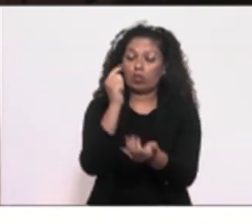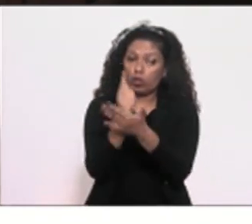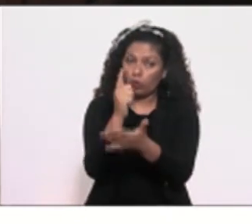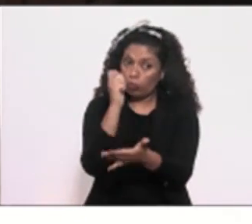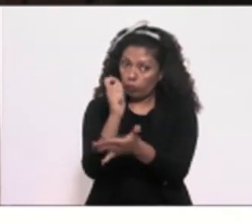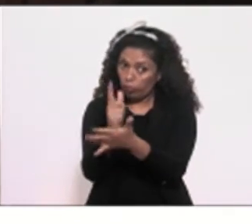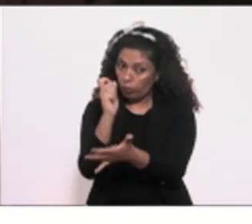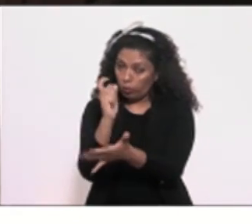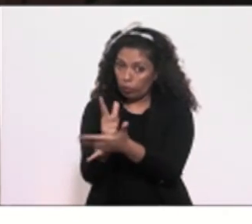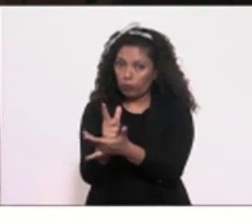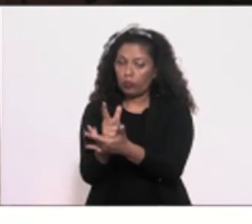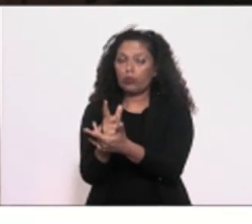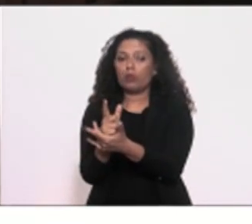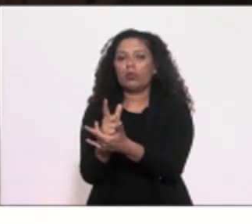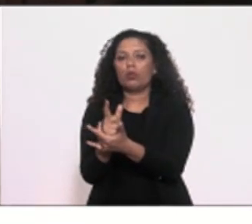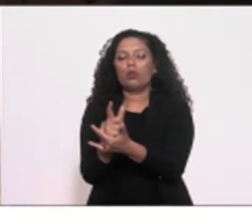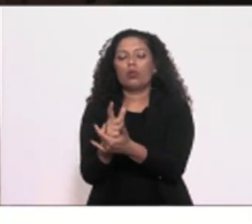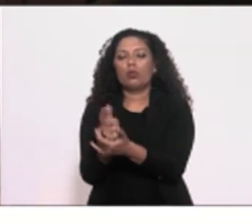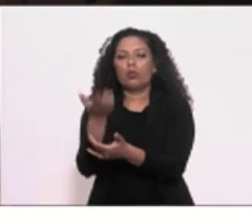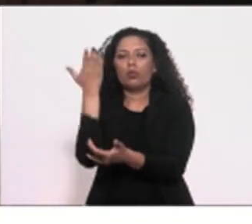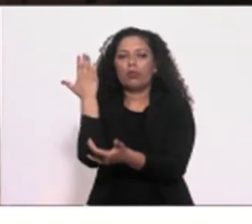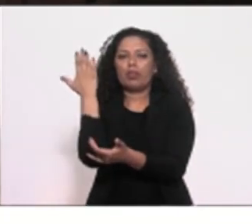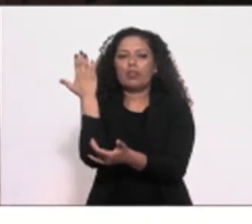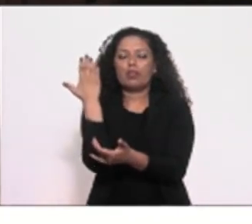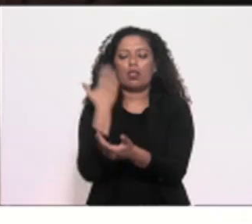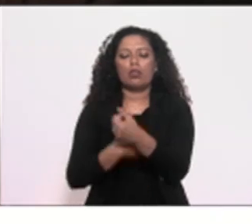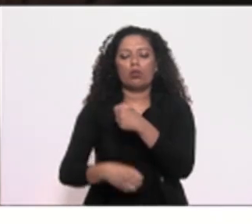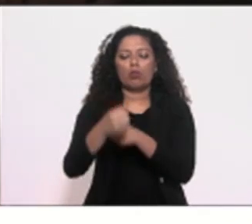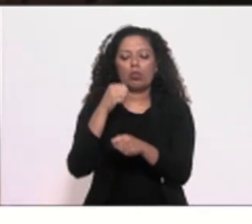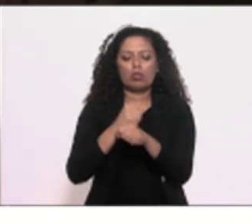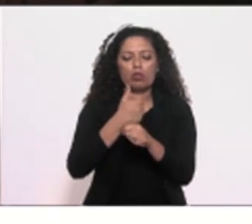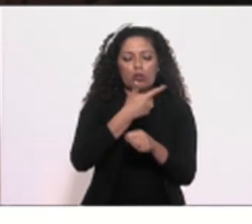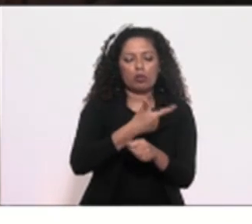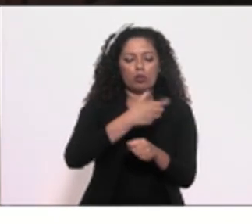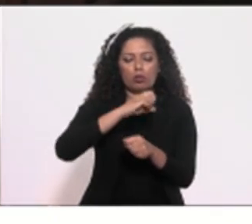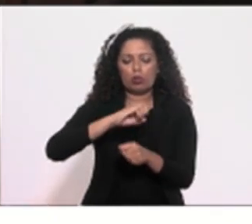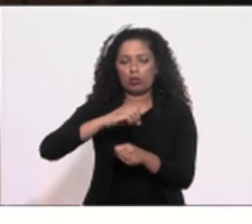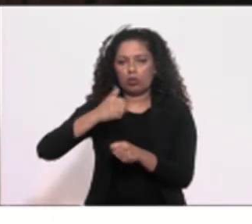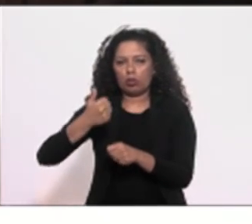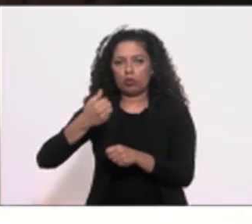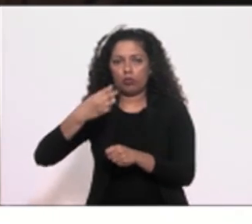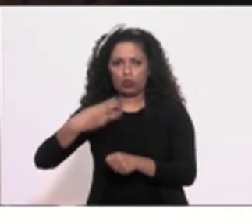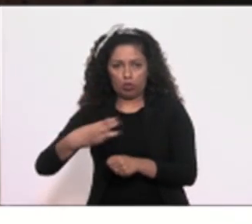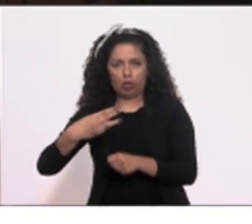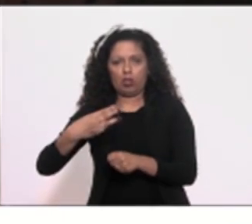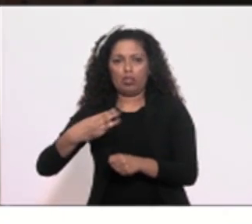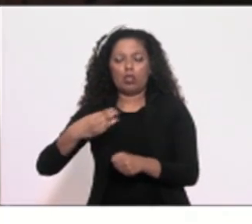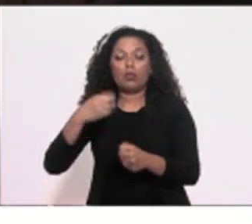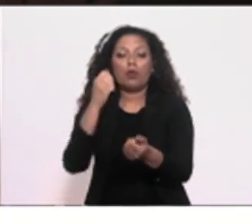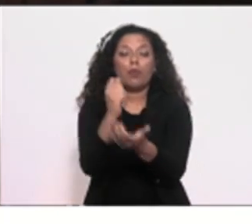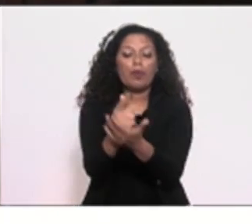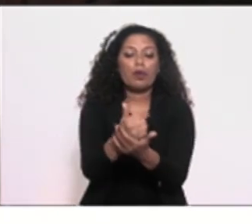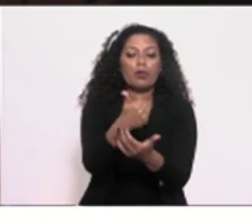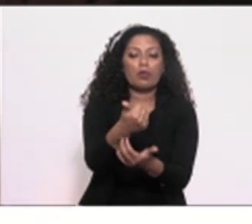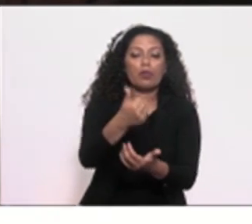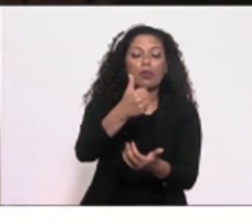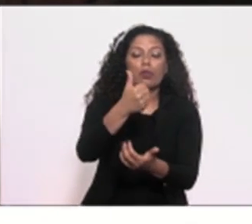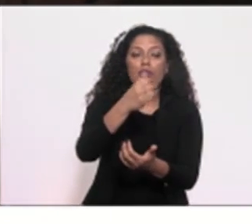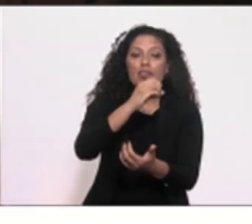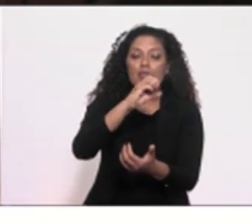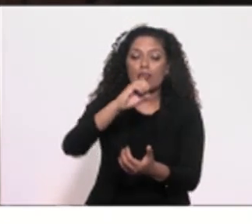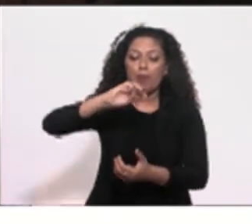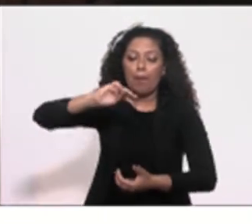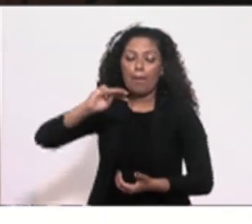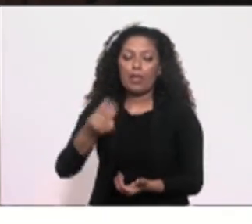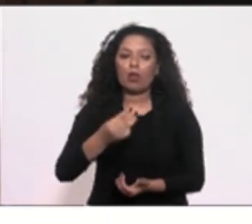à época, lá em 2013, por aí, por 100 milhões de reais pela empreiteira.